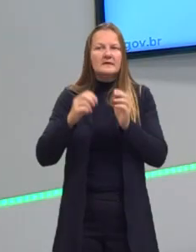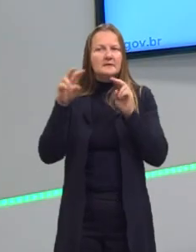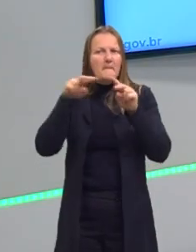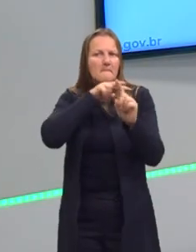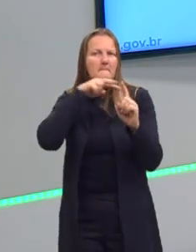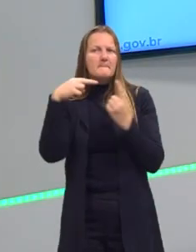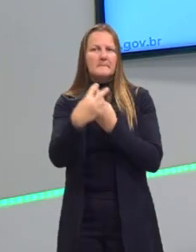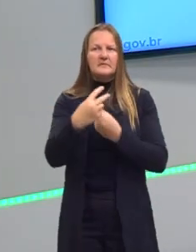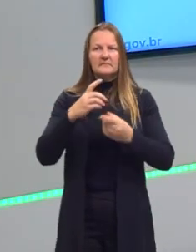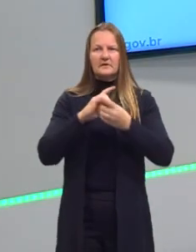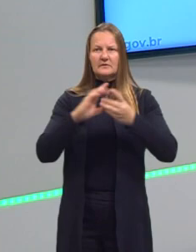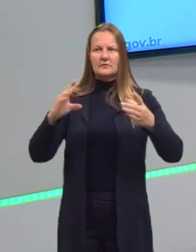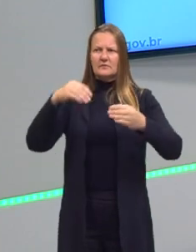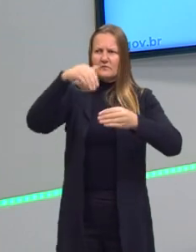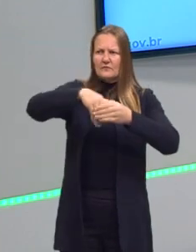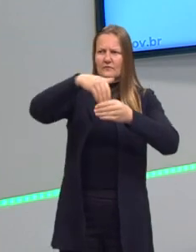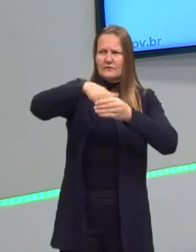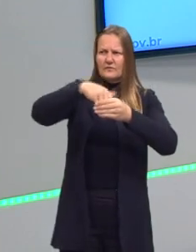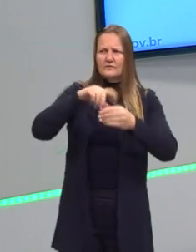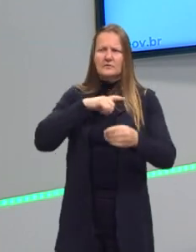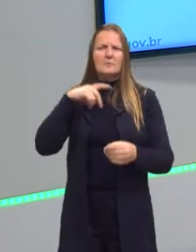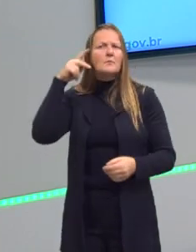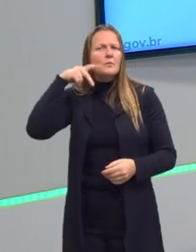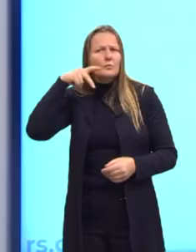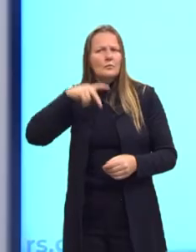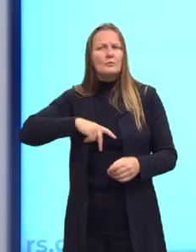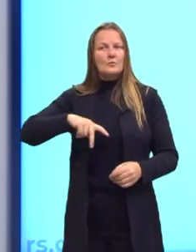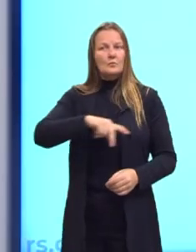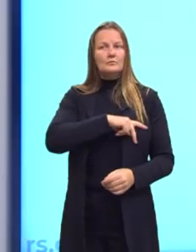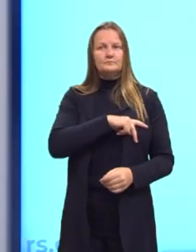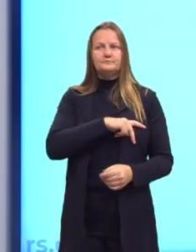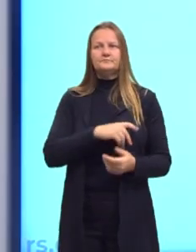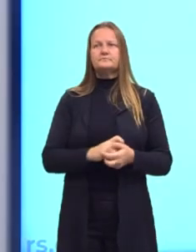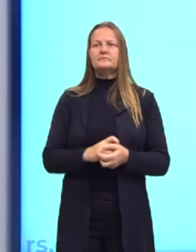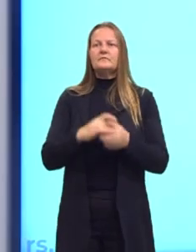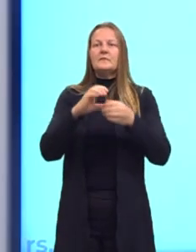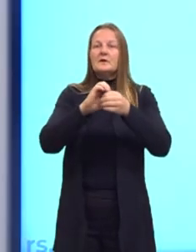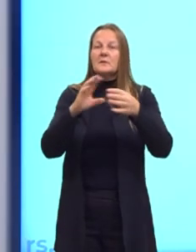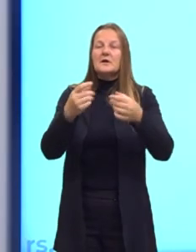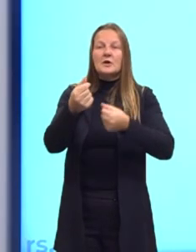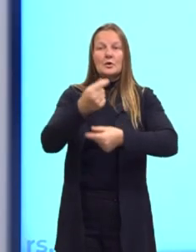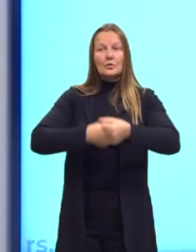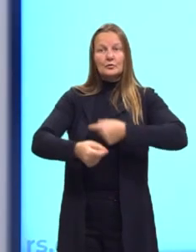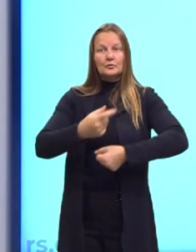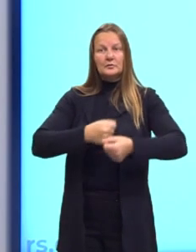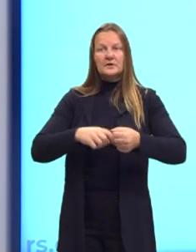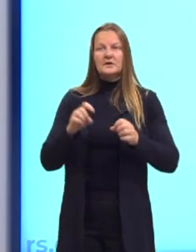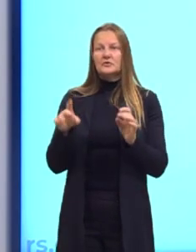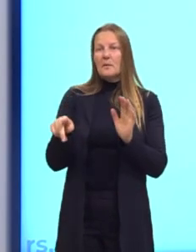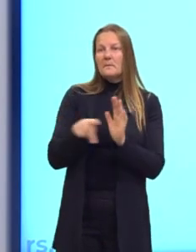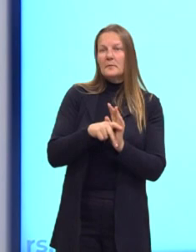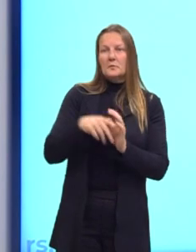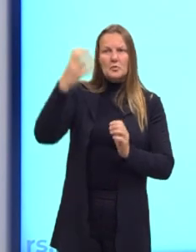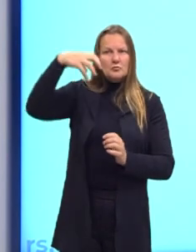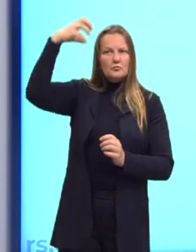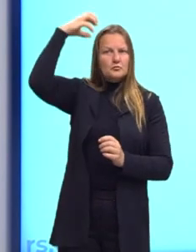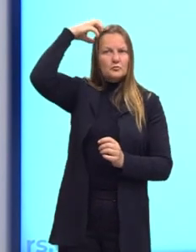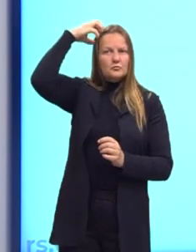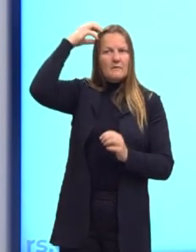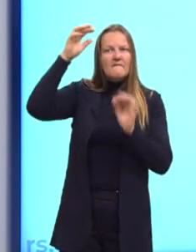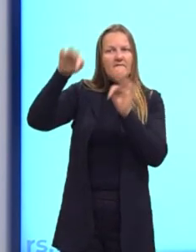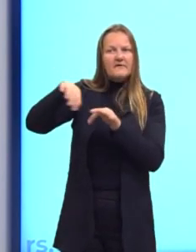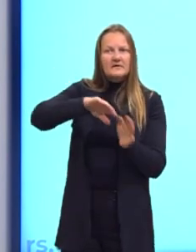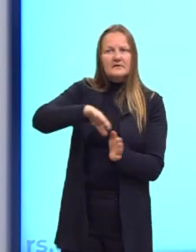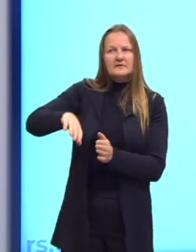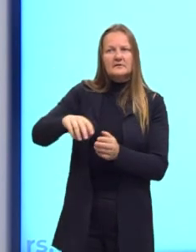democrática de participação da população, o liberalismo econômico, não mais o mercantilismo do antigo regime,